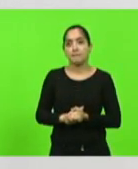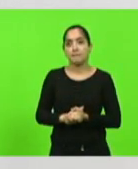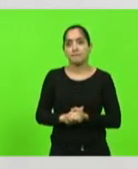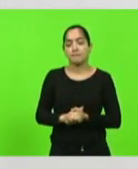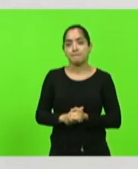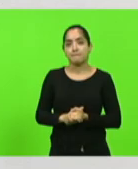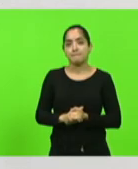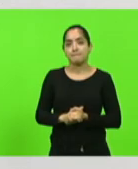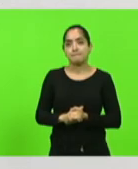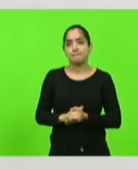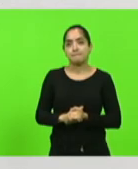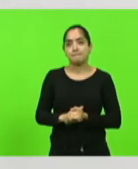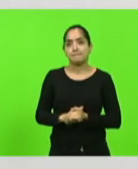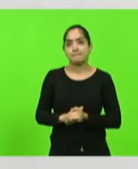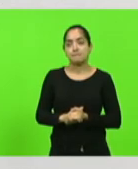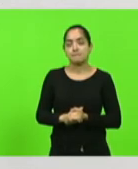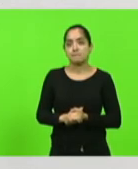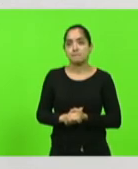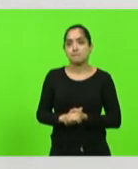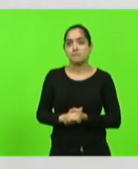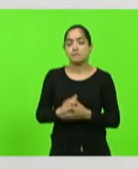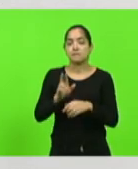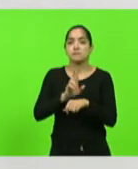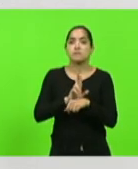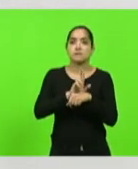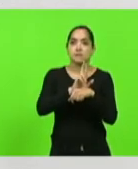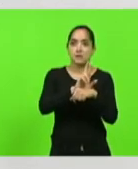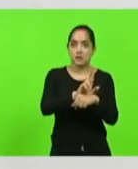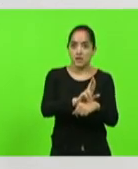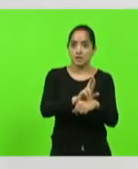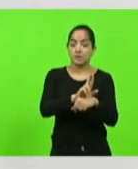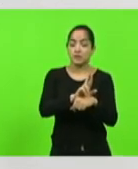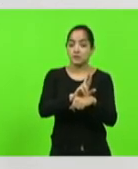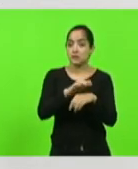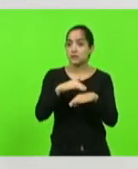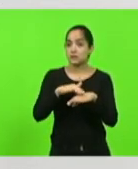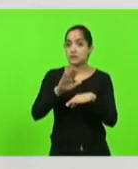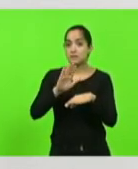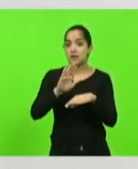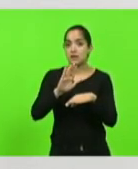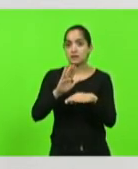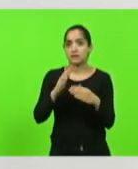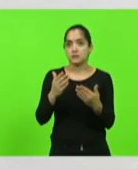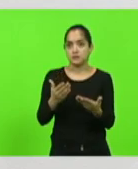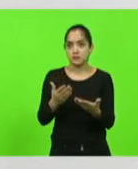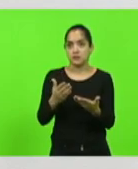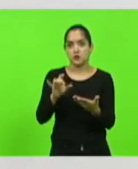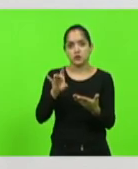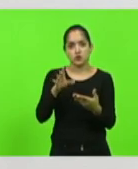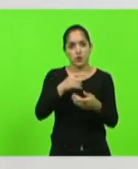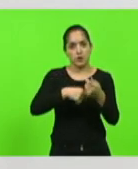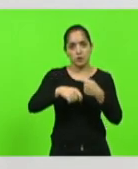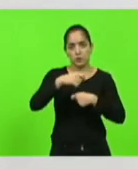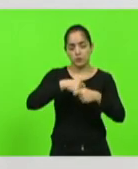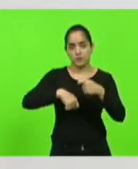e que representa algo mais do que só a economia